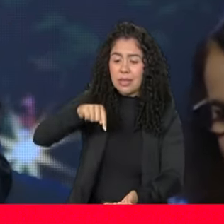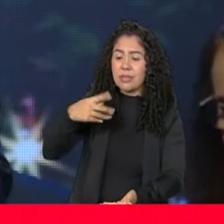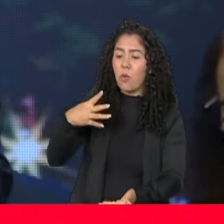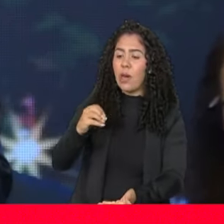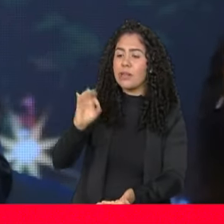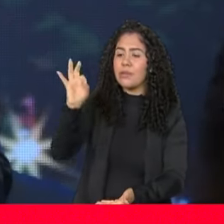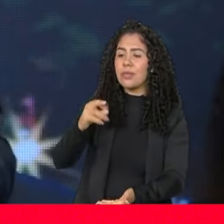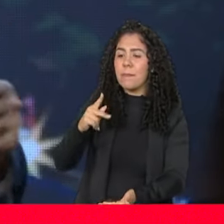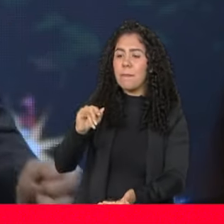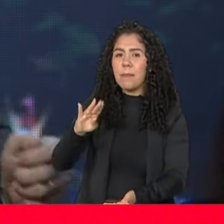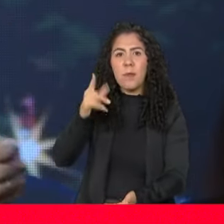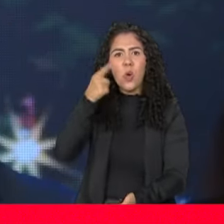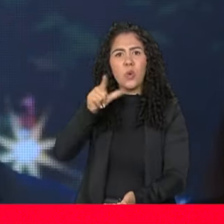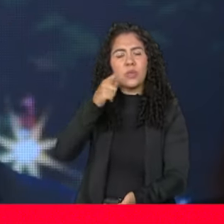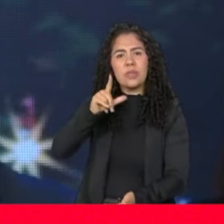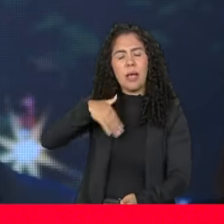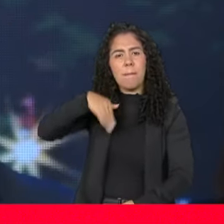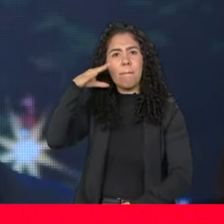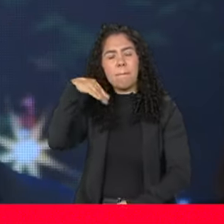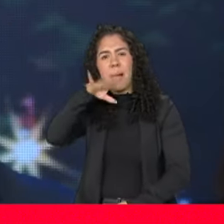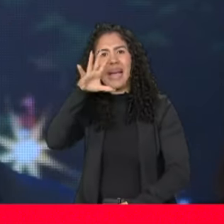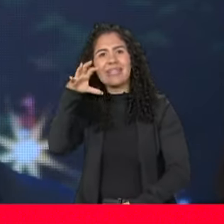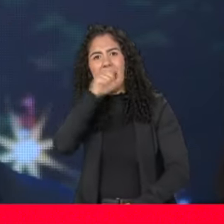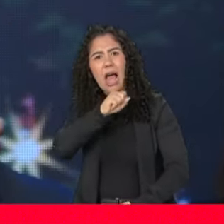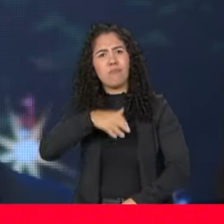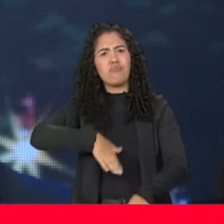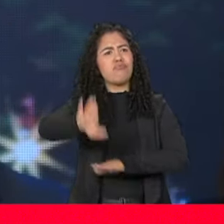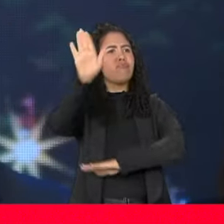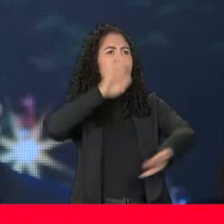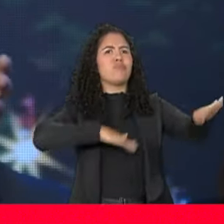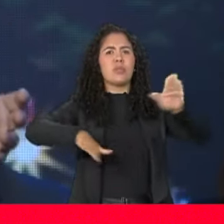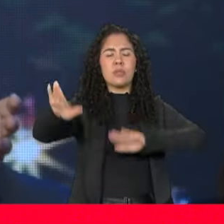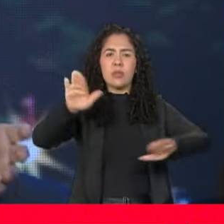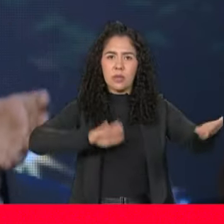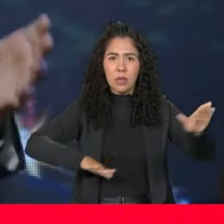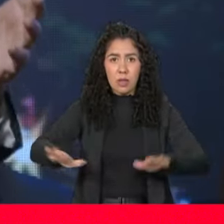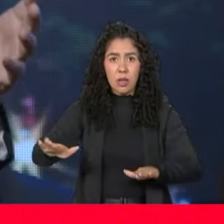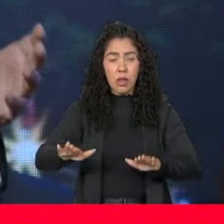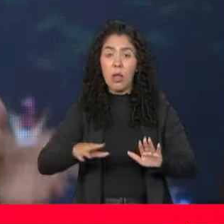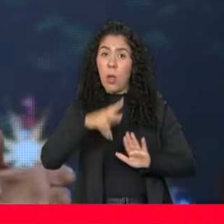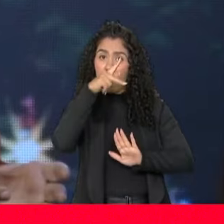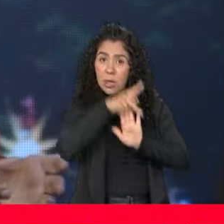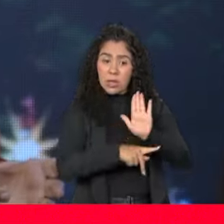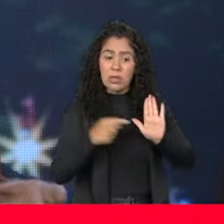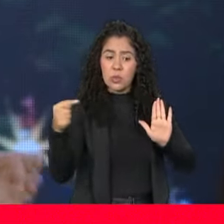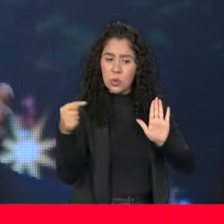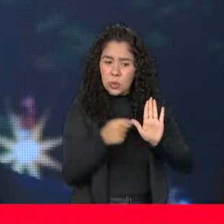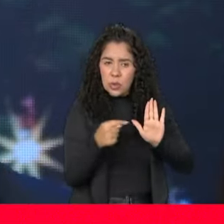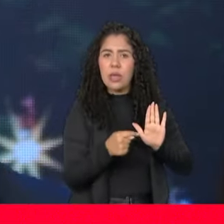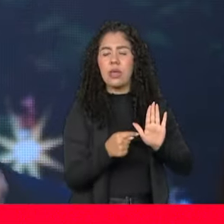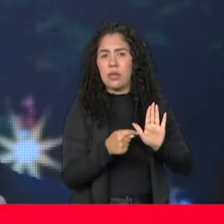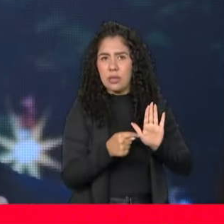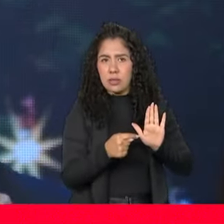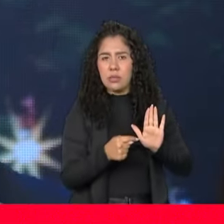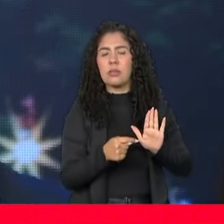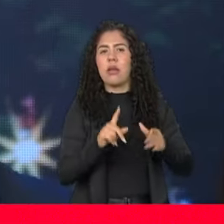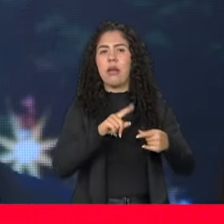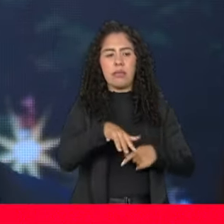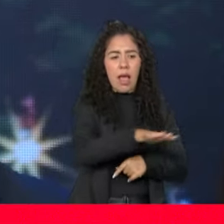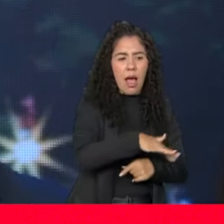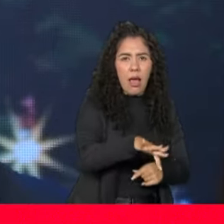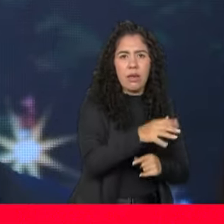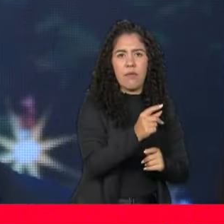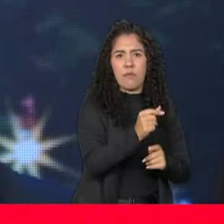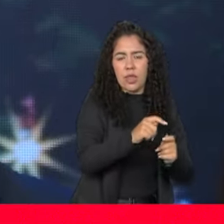rapidamente com menos queima de diesel. Ela é um projeto sustentável do ponto de vista financeiro, do ponto de vista social,